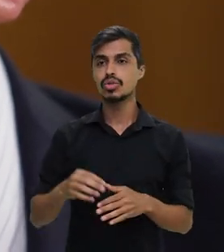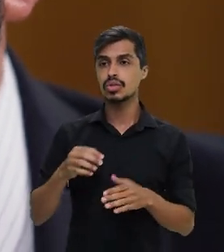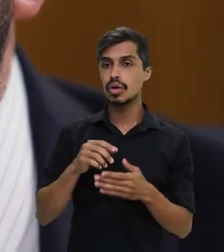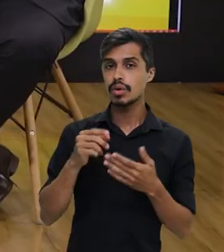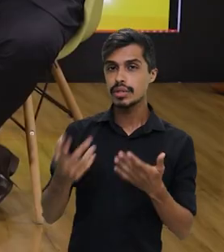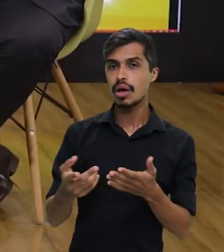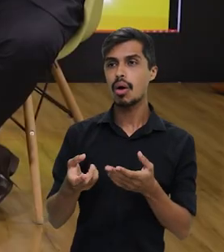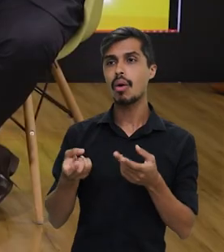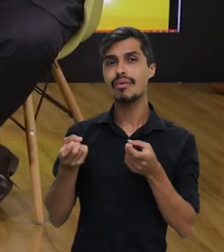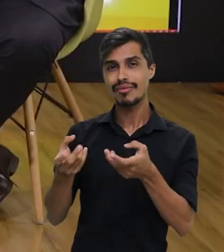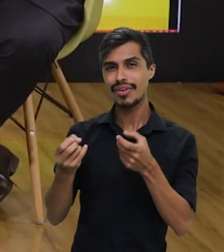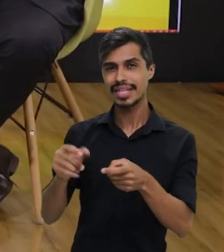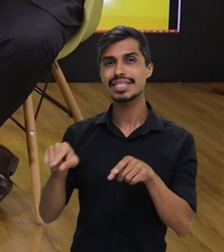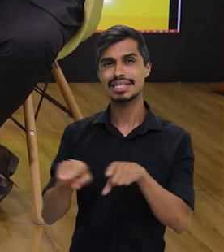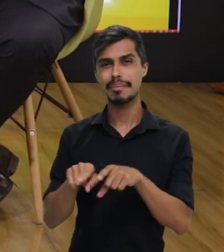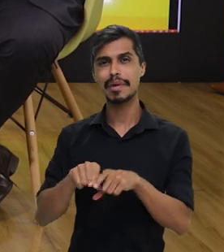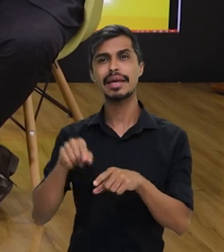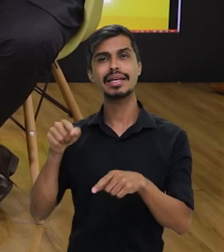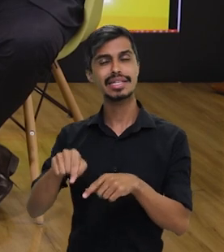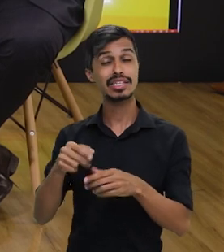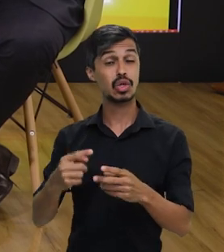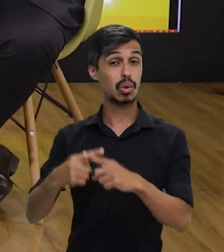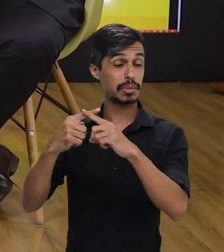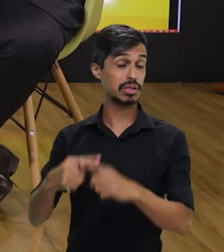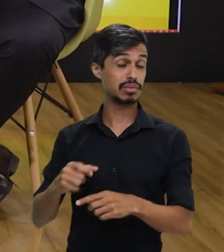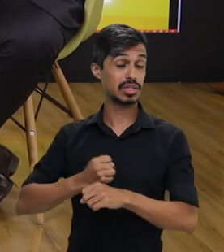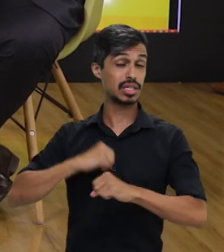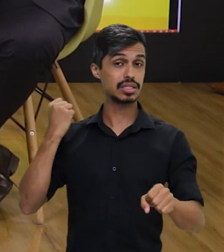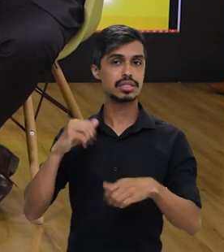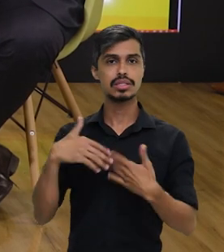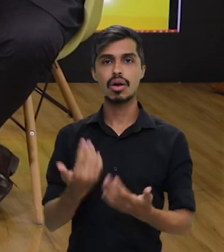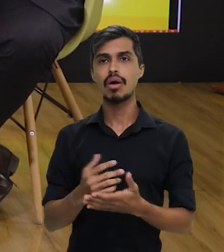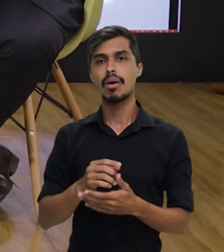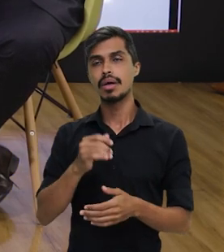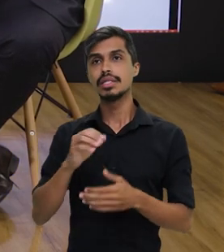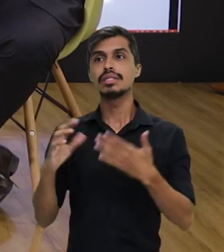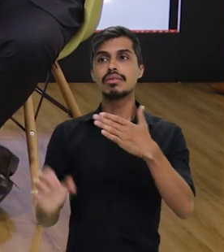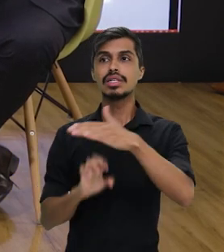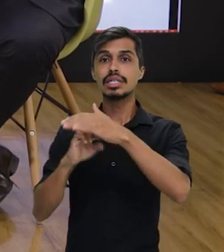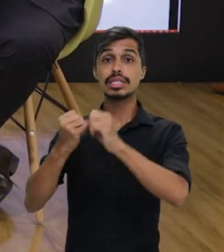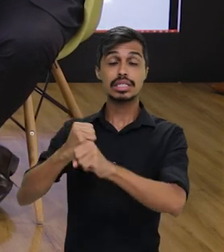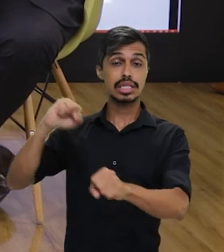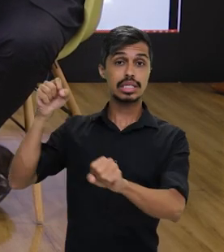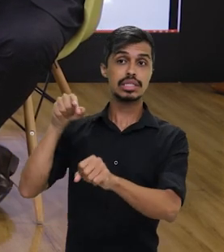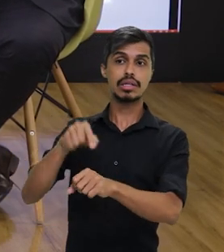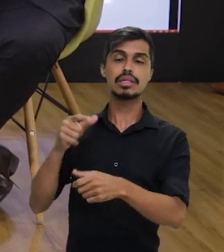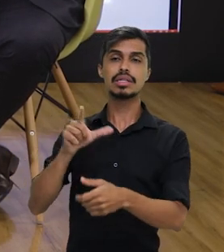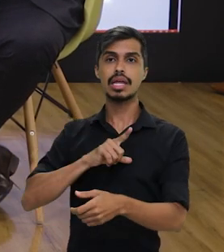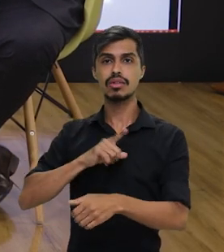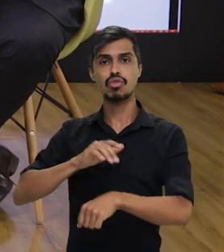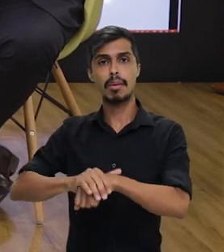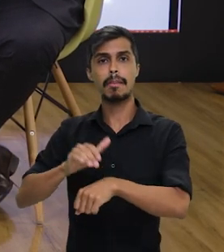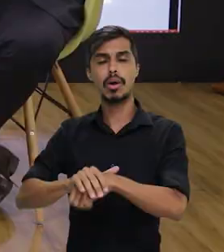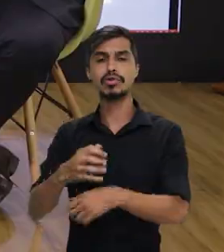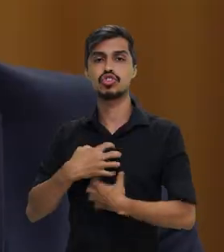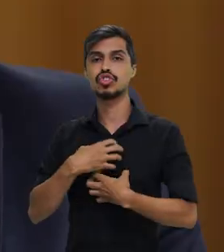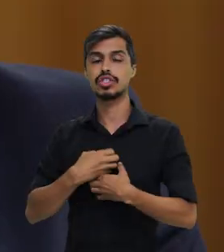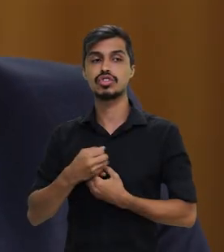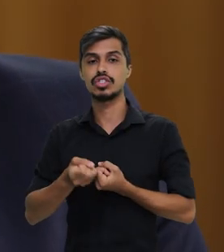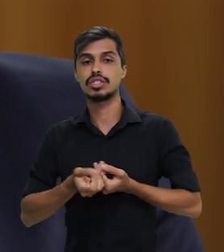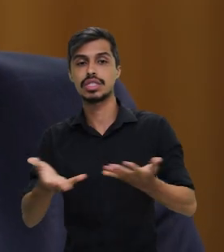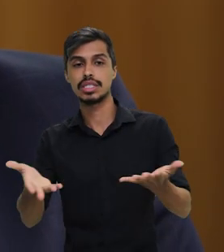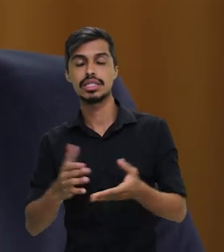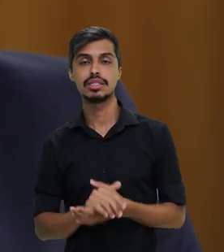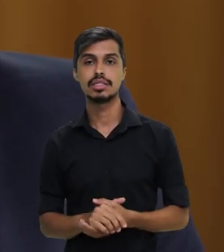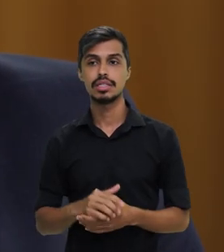competitivo, então isso também faz com que, às vezes, grandes marketplaces, grandes empresas, desenvolvam sua própria logística. Então,